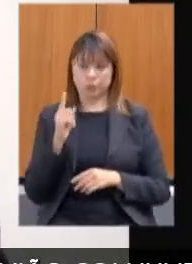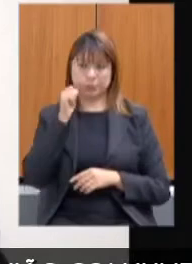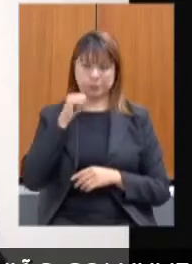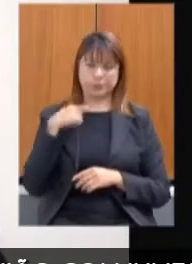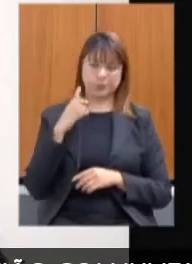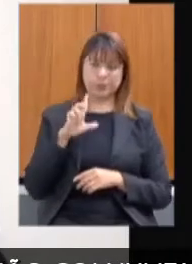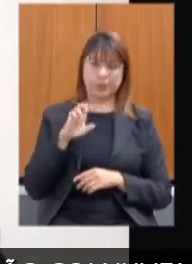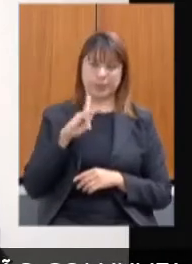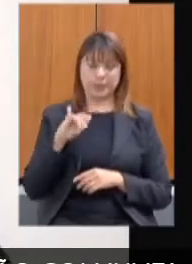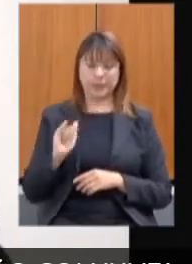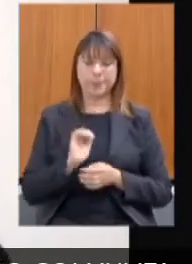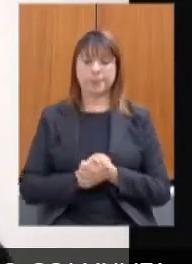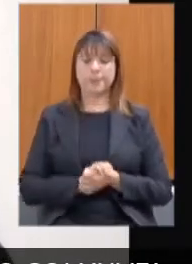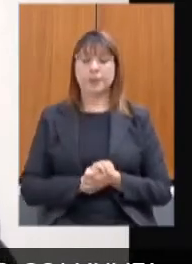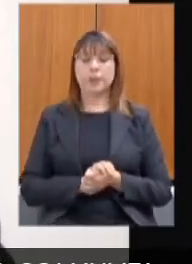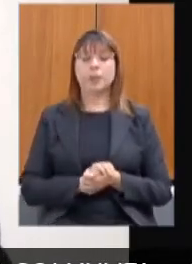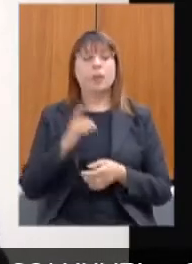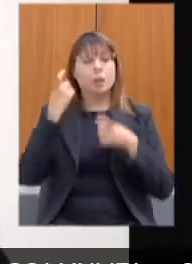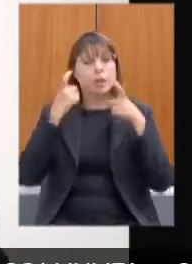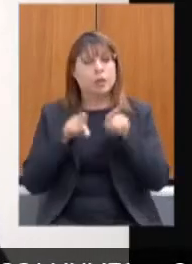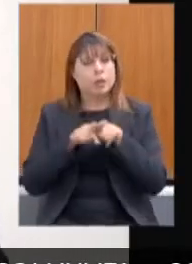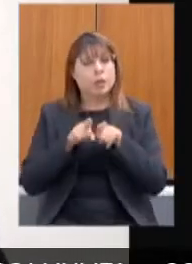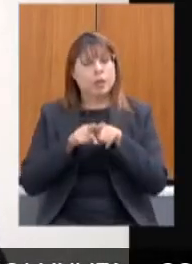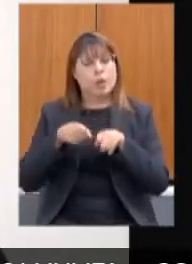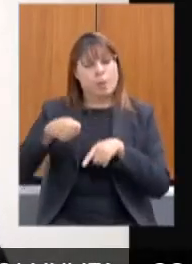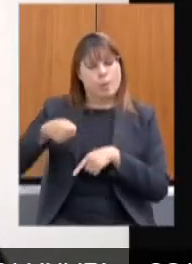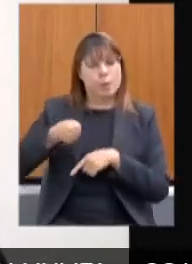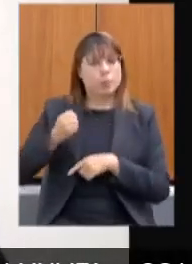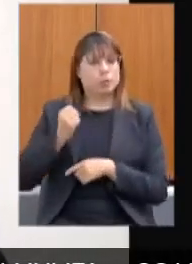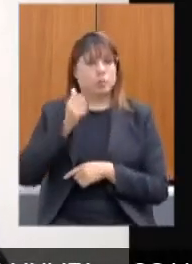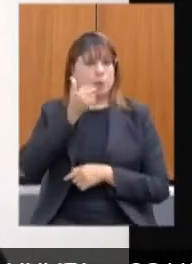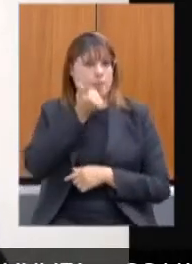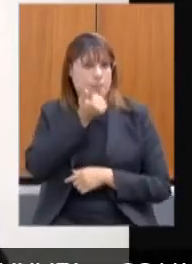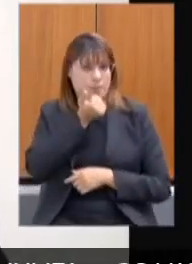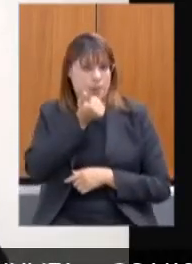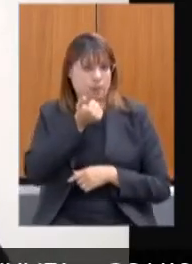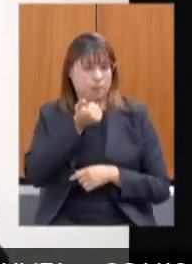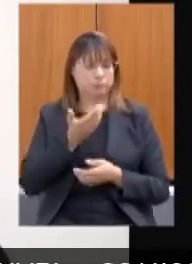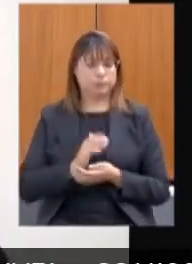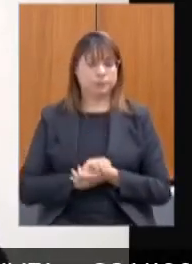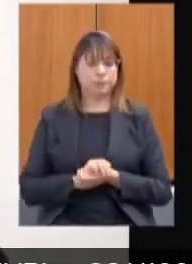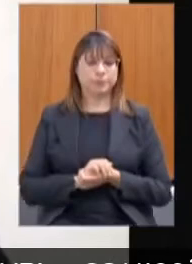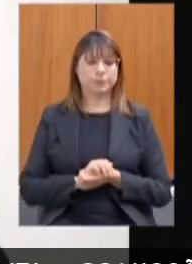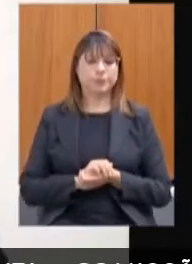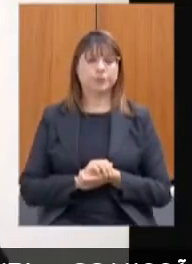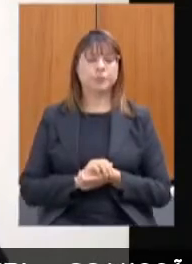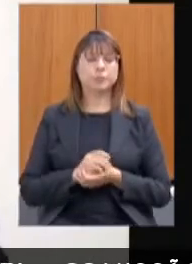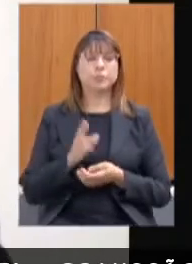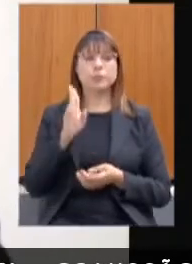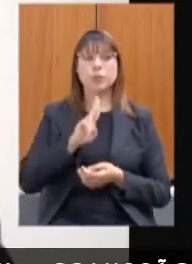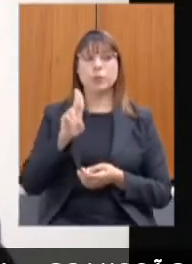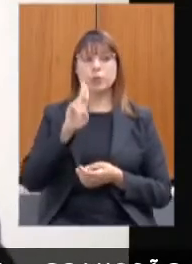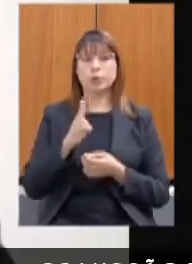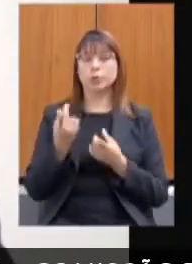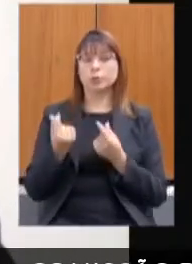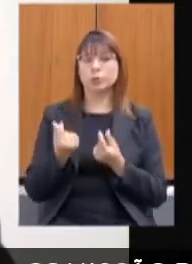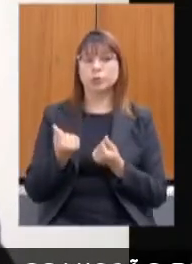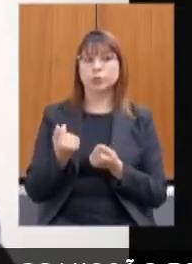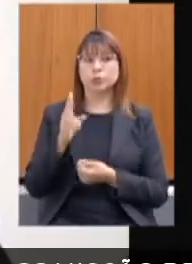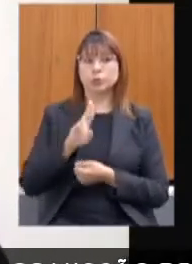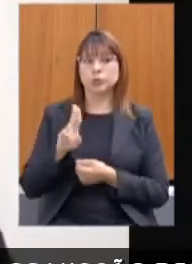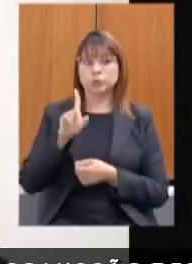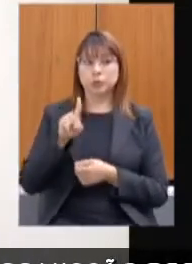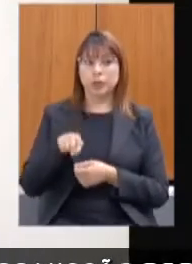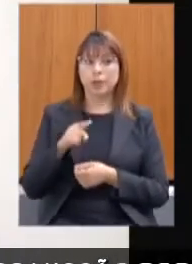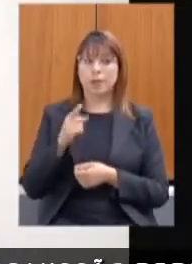preocupa também porque o Bolsa Merenda foi feito com recursos correspondentes ao Programa Nacional